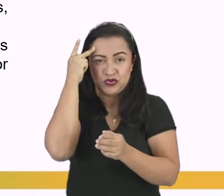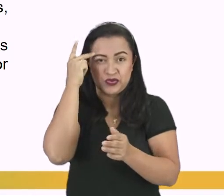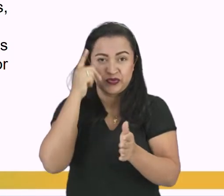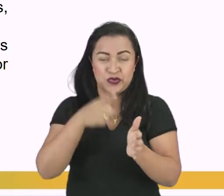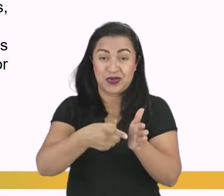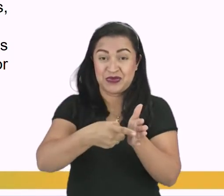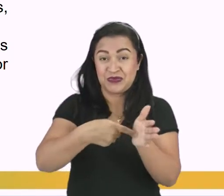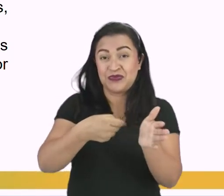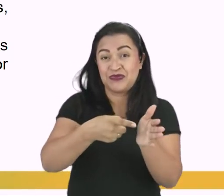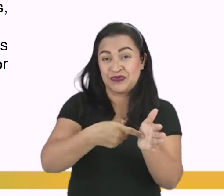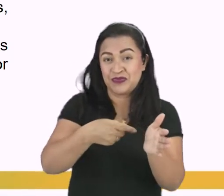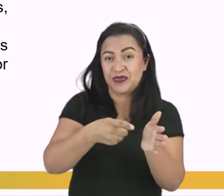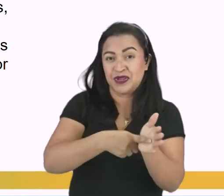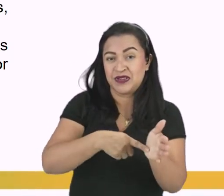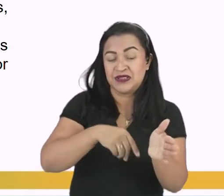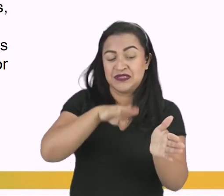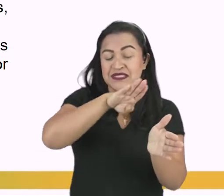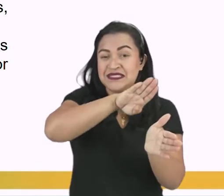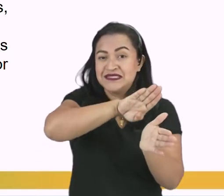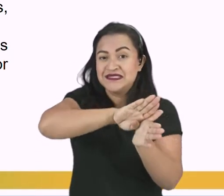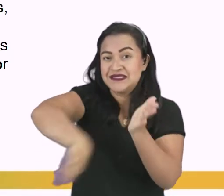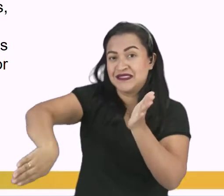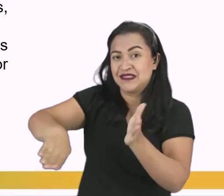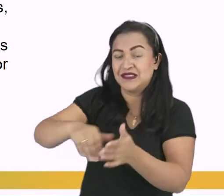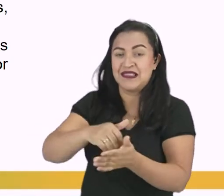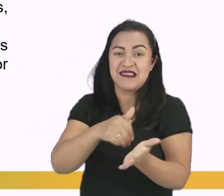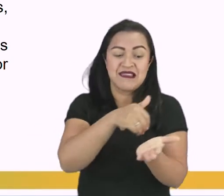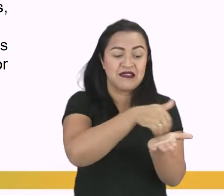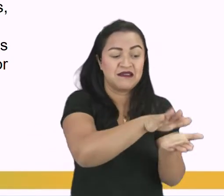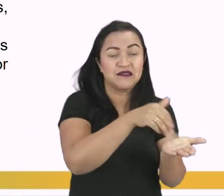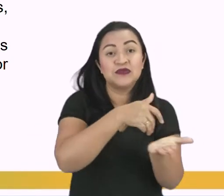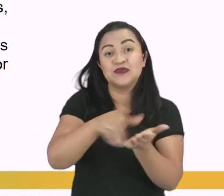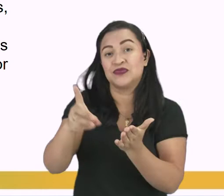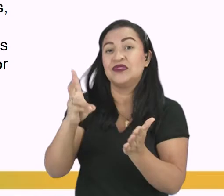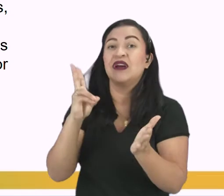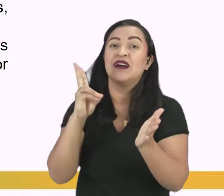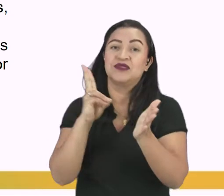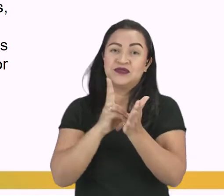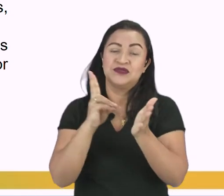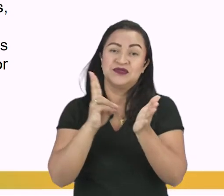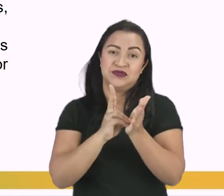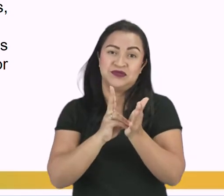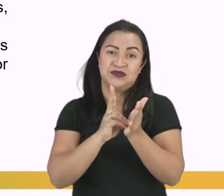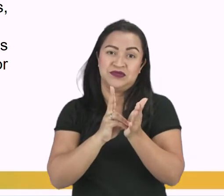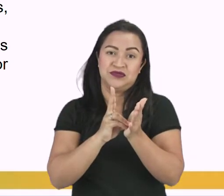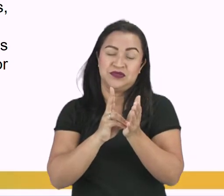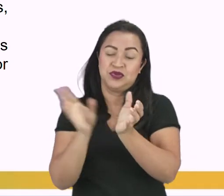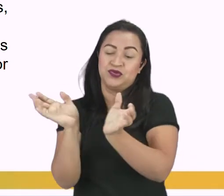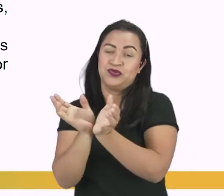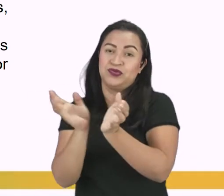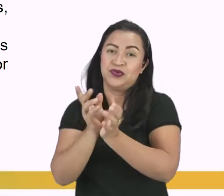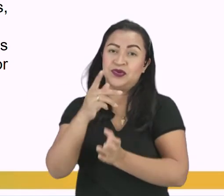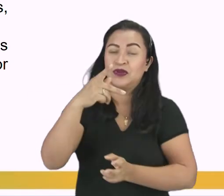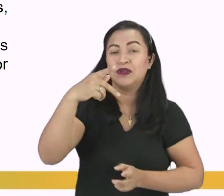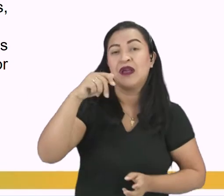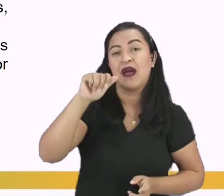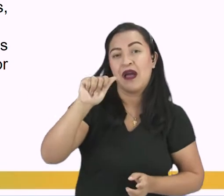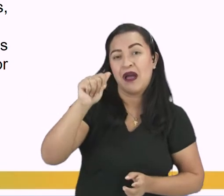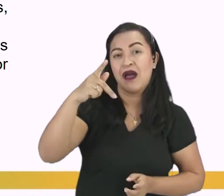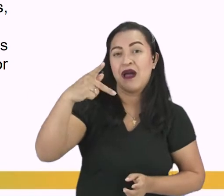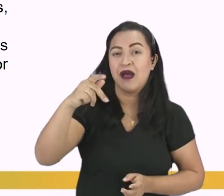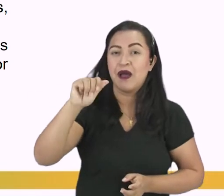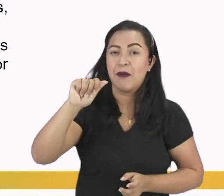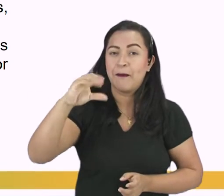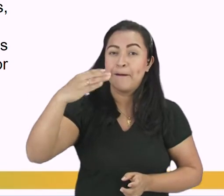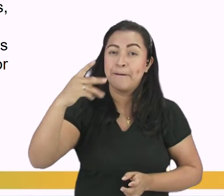sangrentos com povos indígenas que habitavam a região, como os apaches, iroquenses, xeroquis,